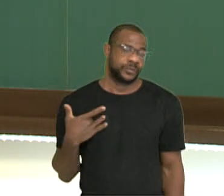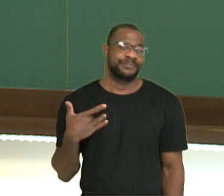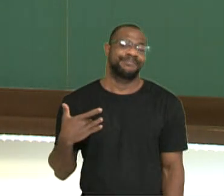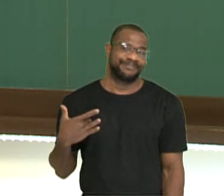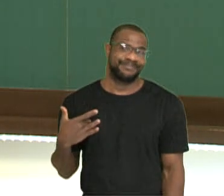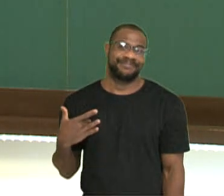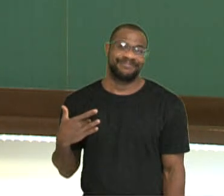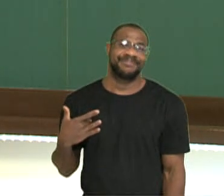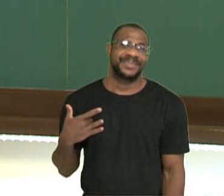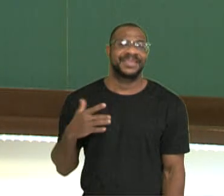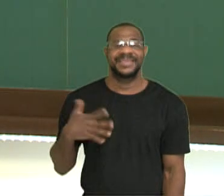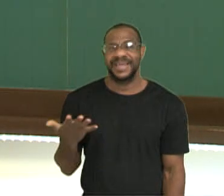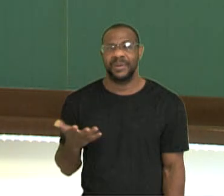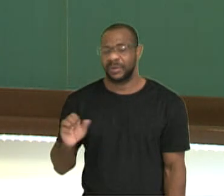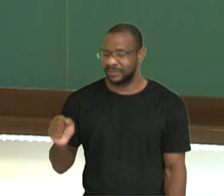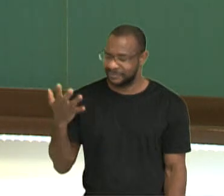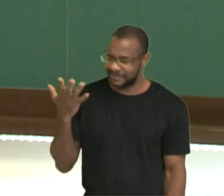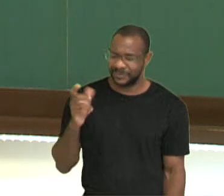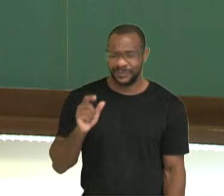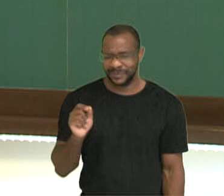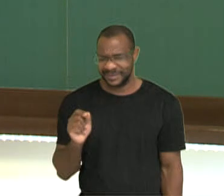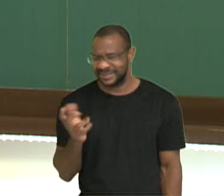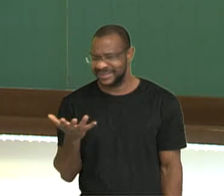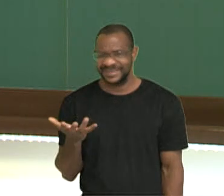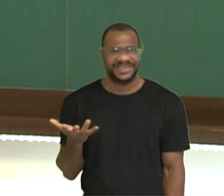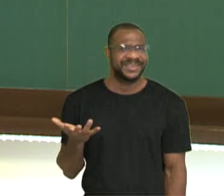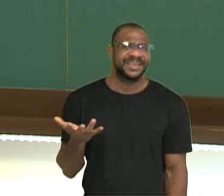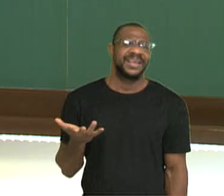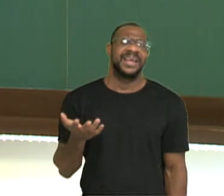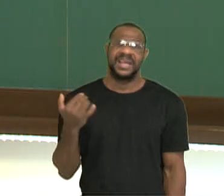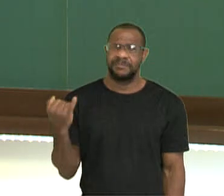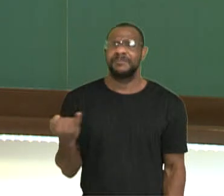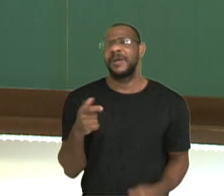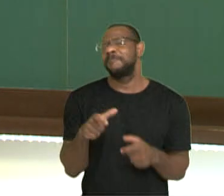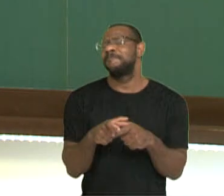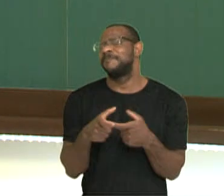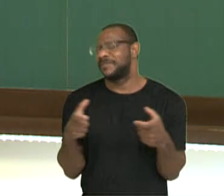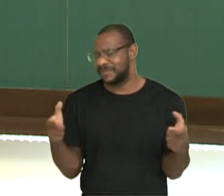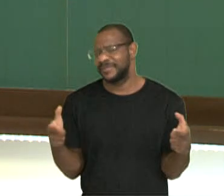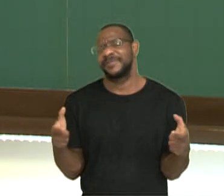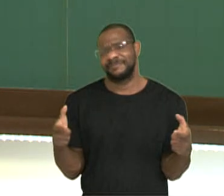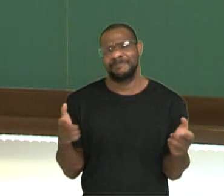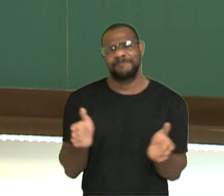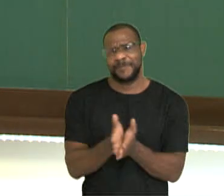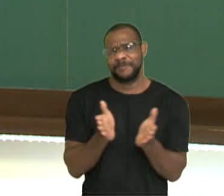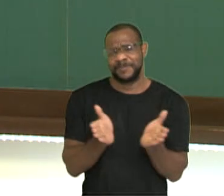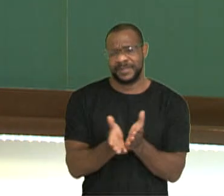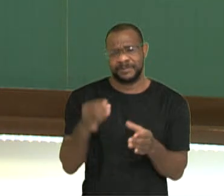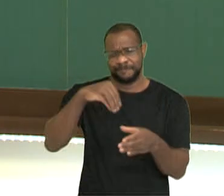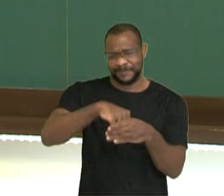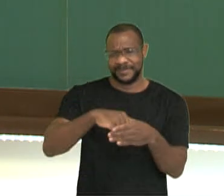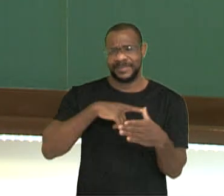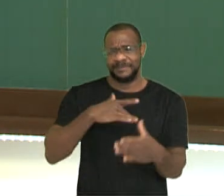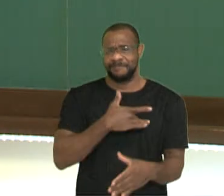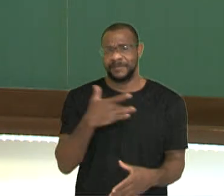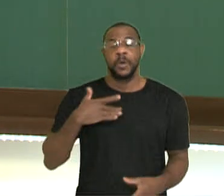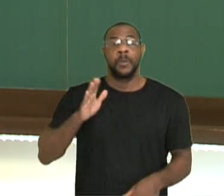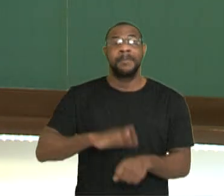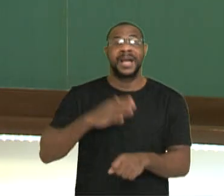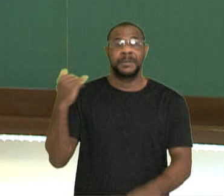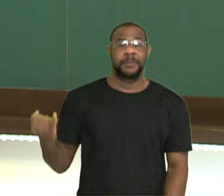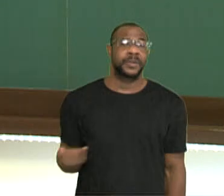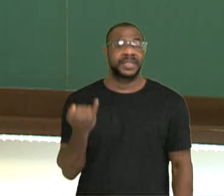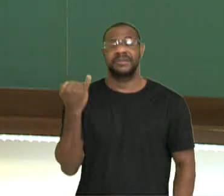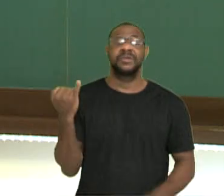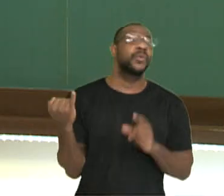fator que faz um sentido muito grande quando eu analiso a questão da pobreza. Um dos mais importantes.